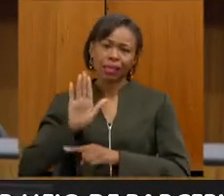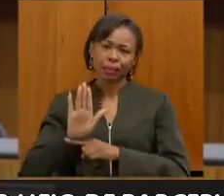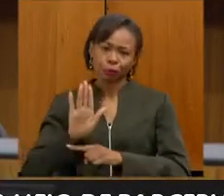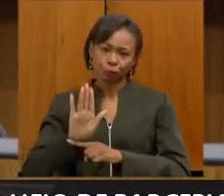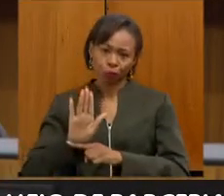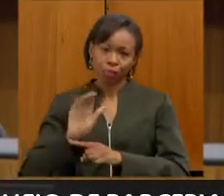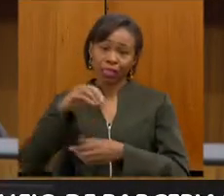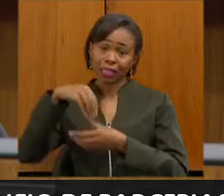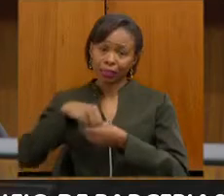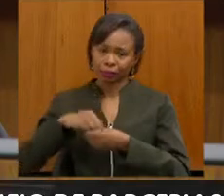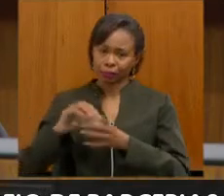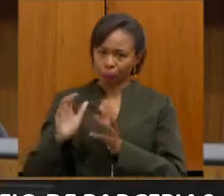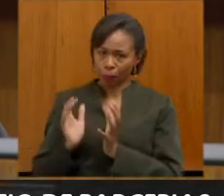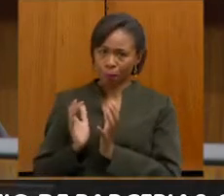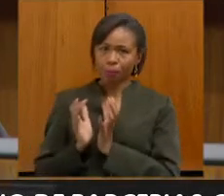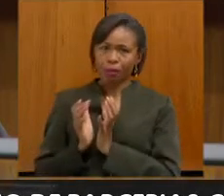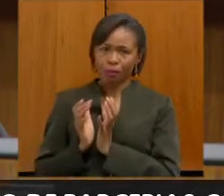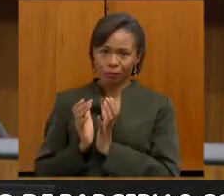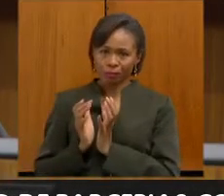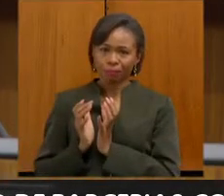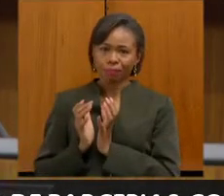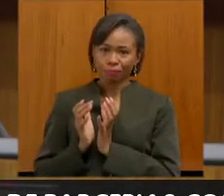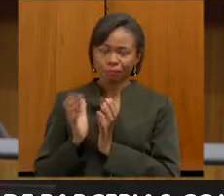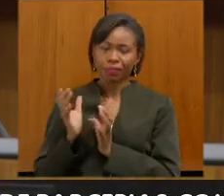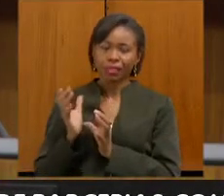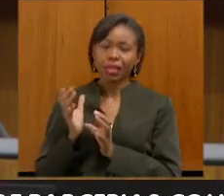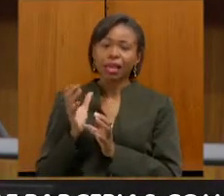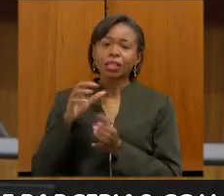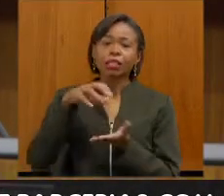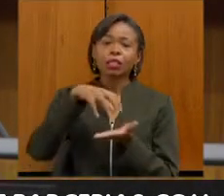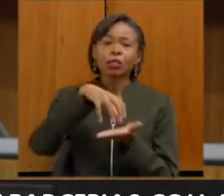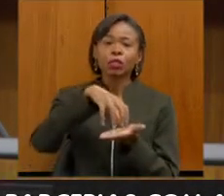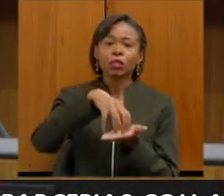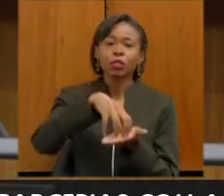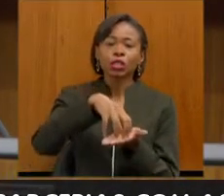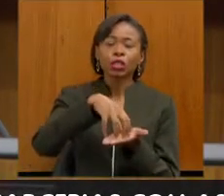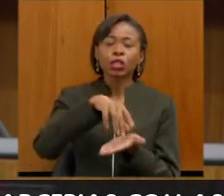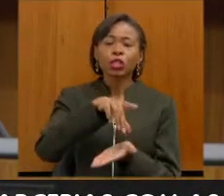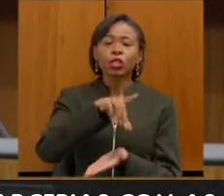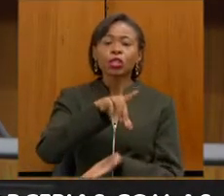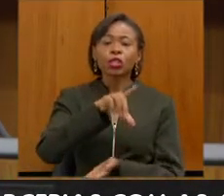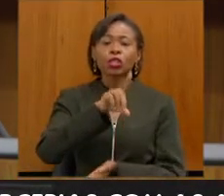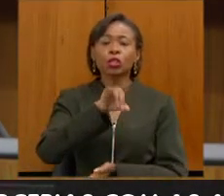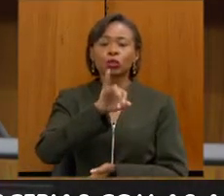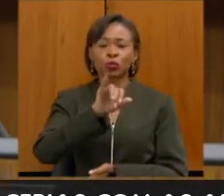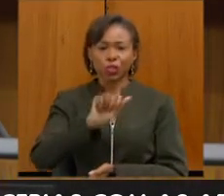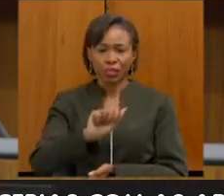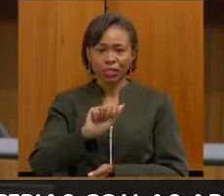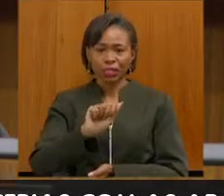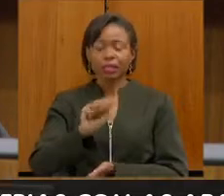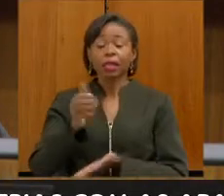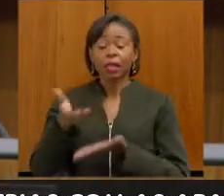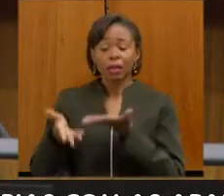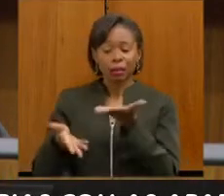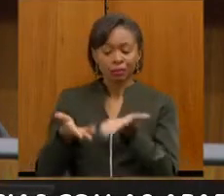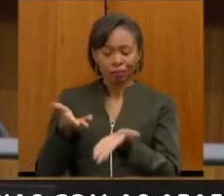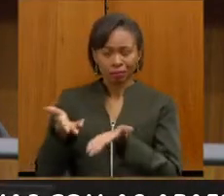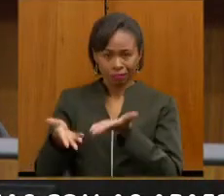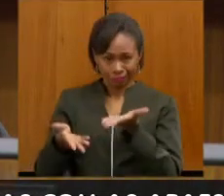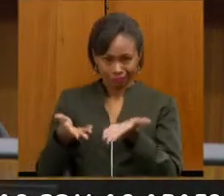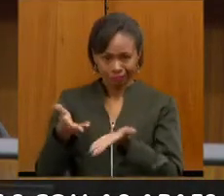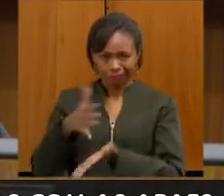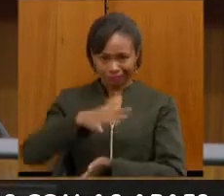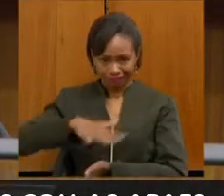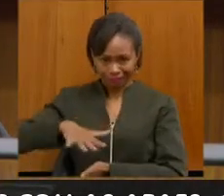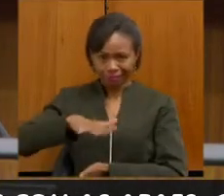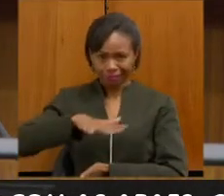APAES. Fazem parte do Centro Dia e recebem atendimento nessa área. E foi depois que a